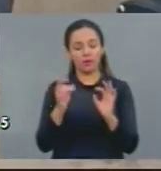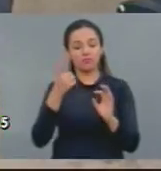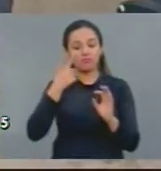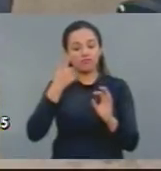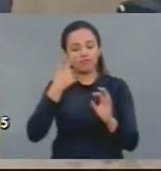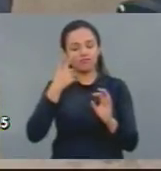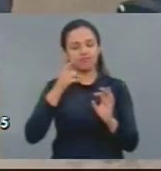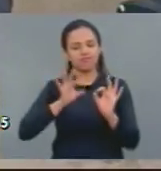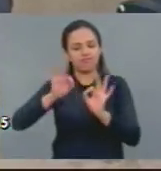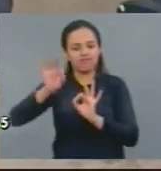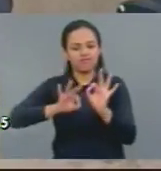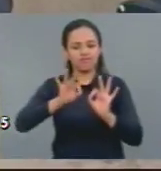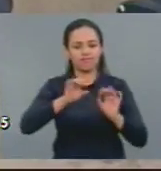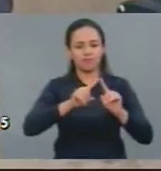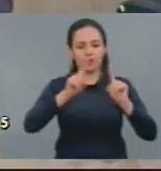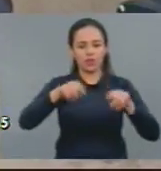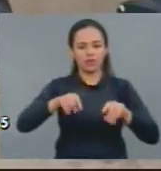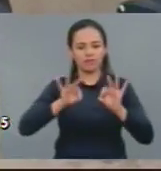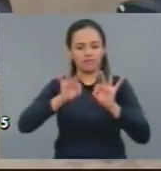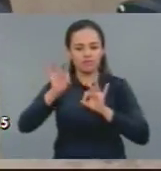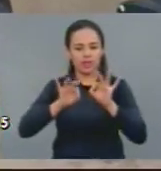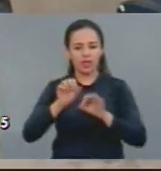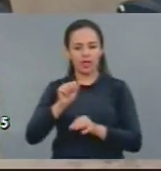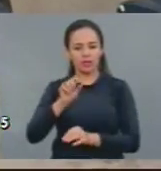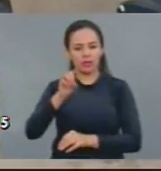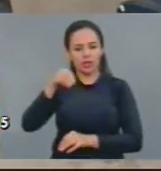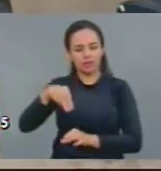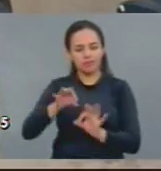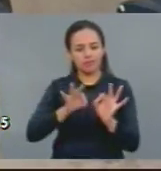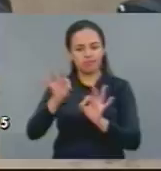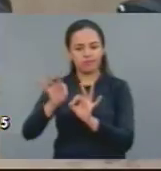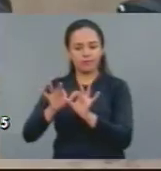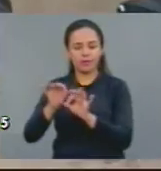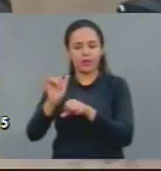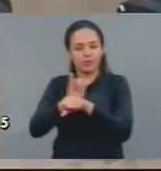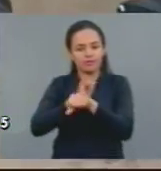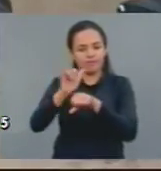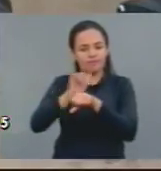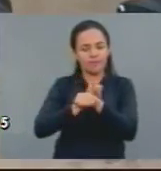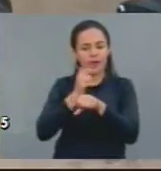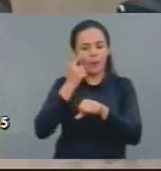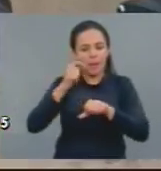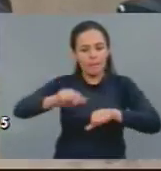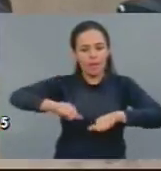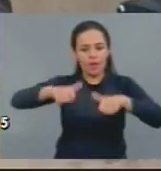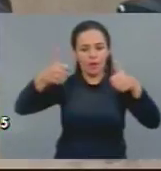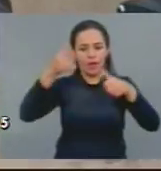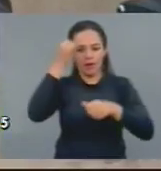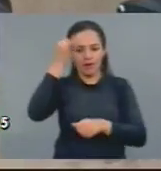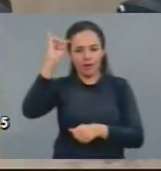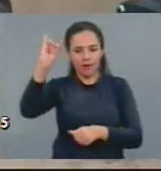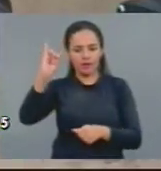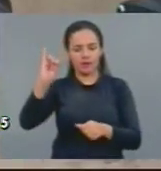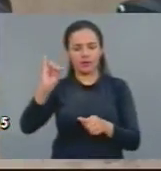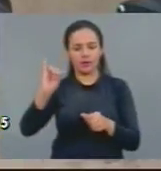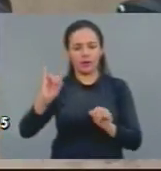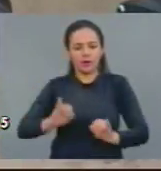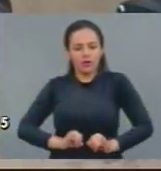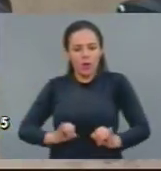deputado Raivandro. Eu já dei os três minutos, vou dar mais um, para a V. Exª encerrar aí.